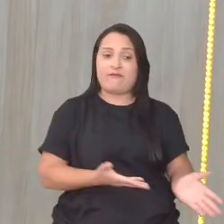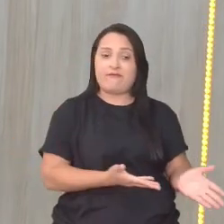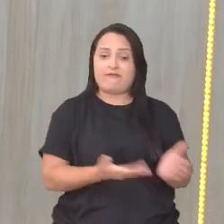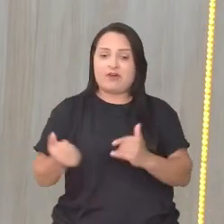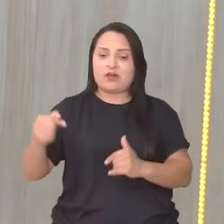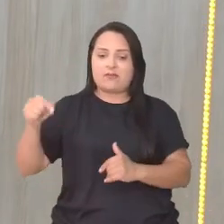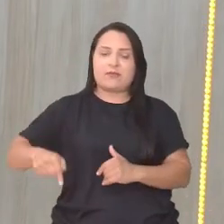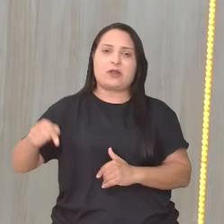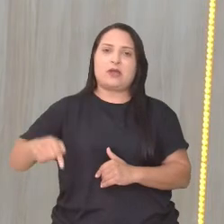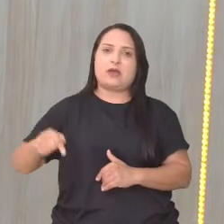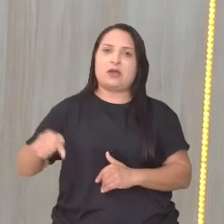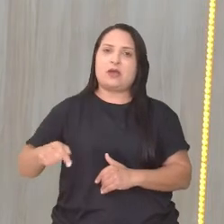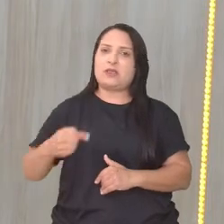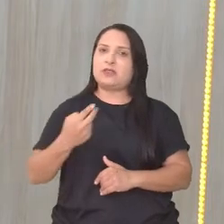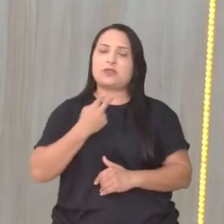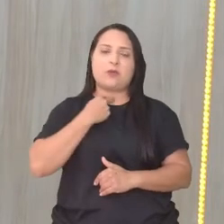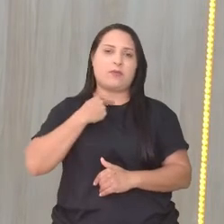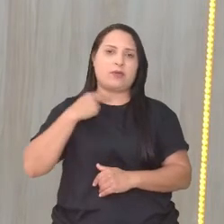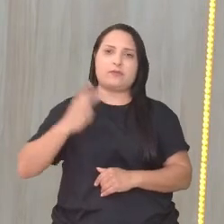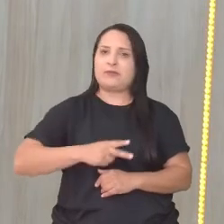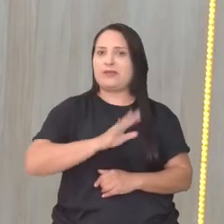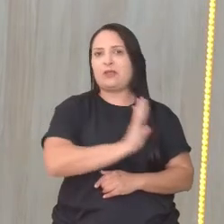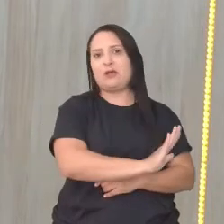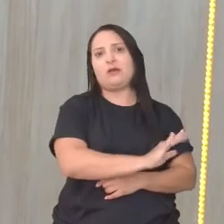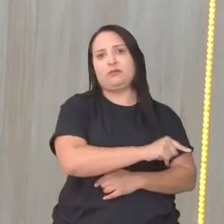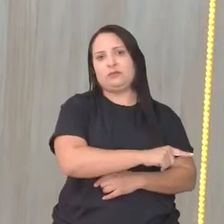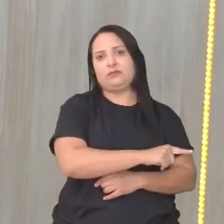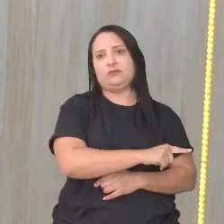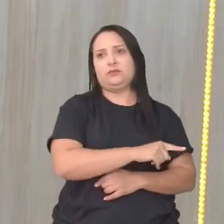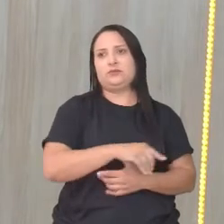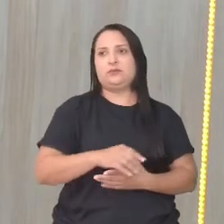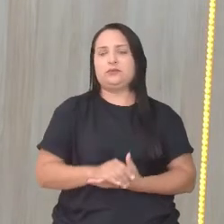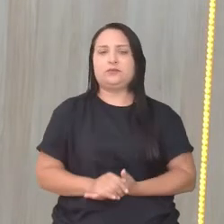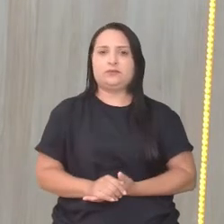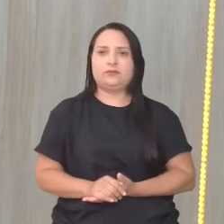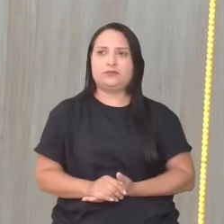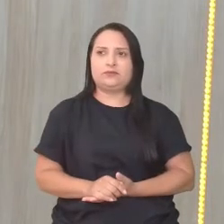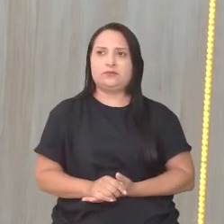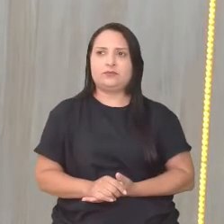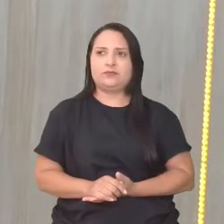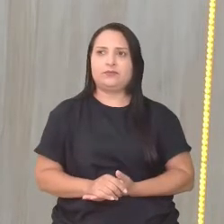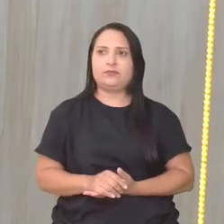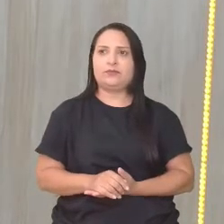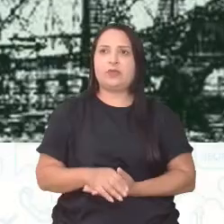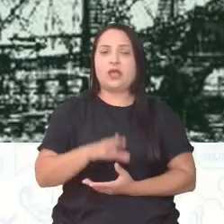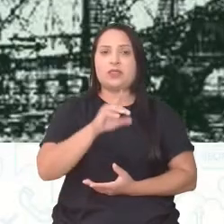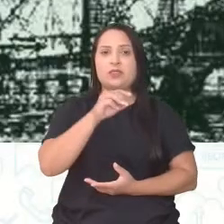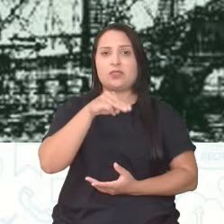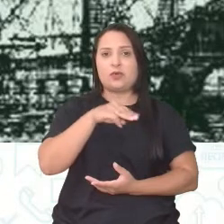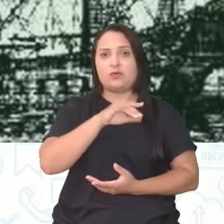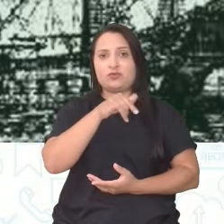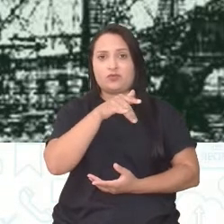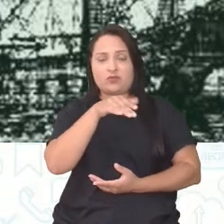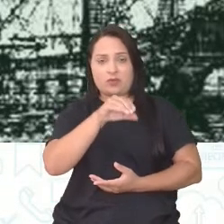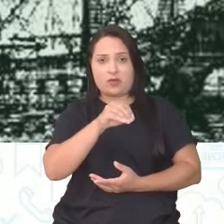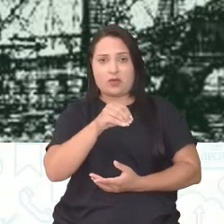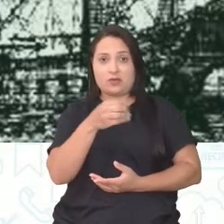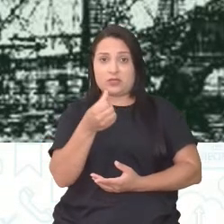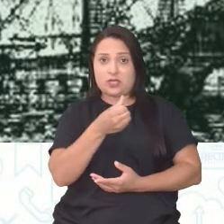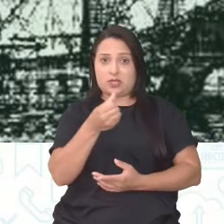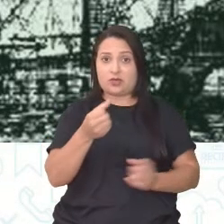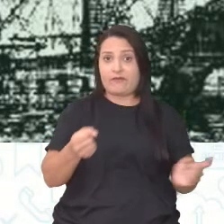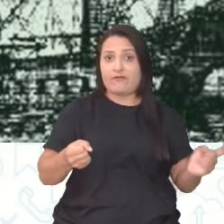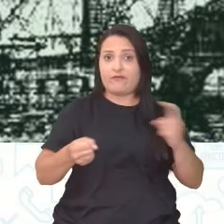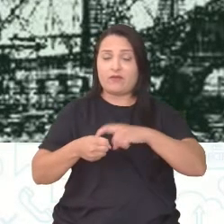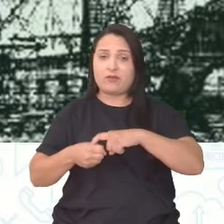aí você não pode ficar mais. Aí, olha aí, ó. O retorno de Dom João VI para